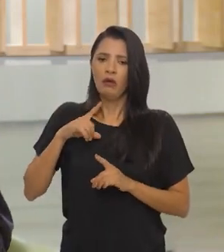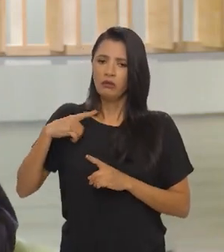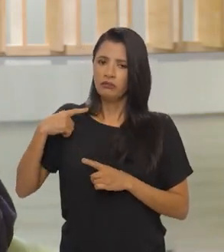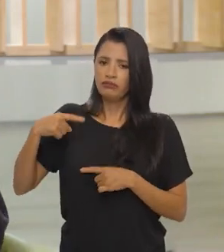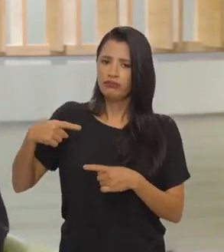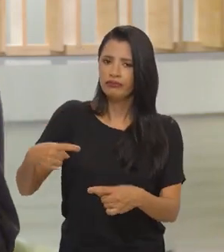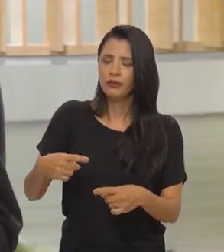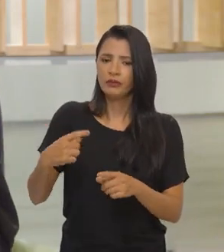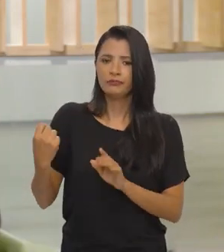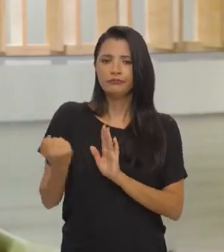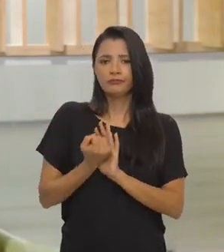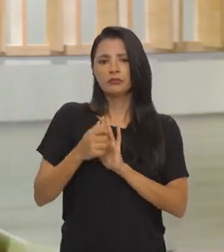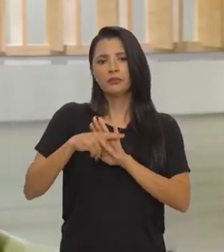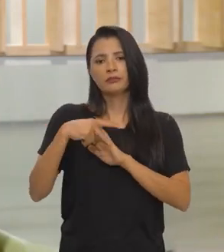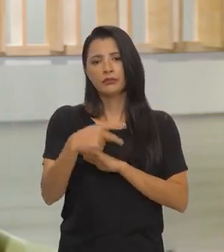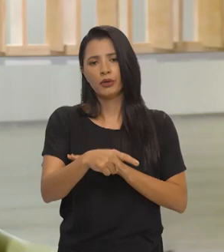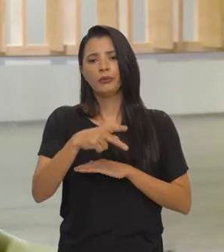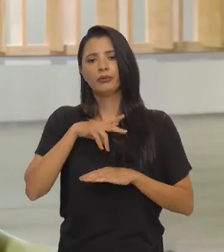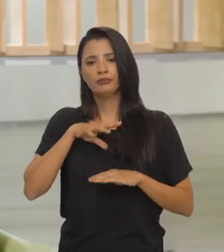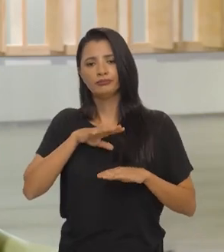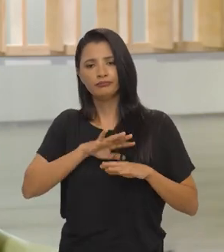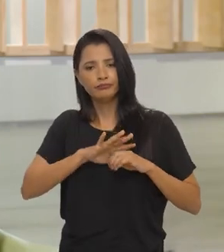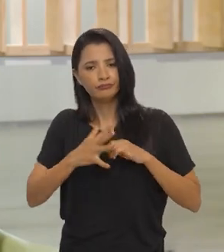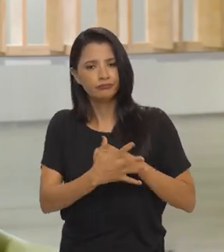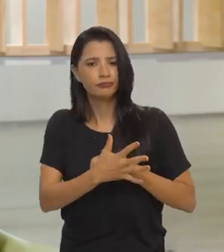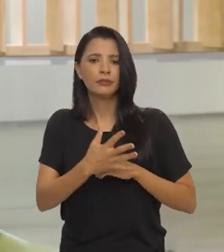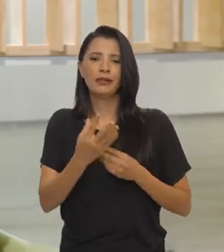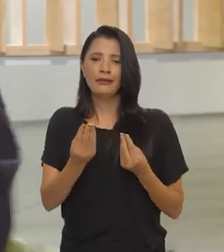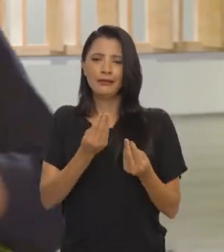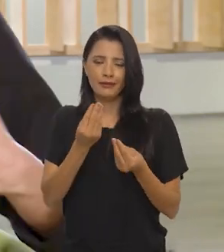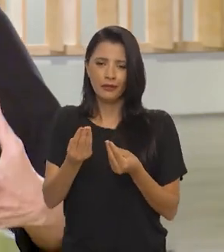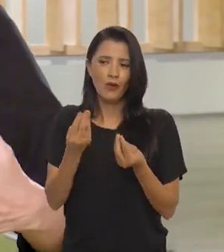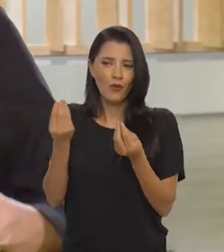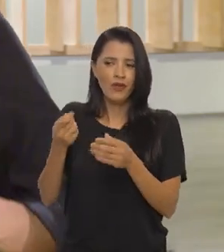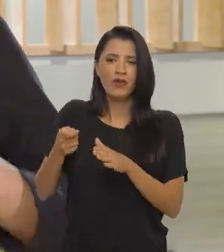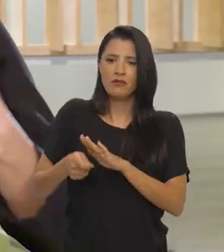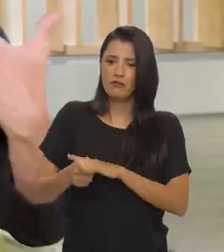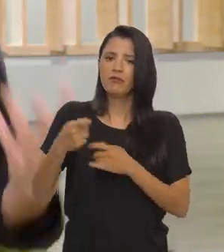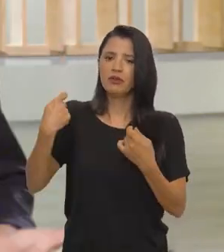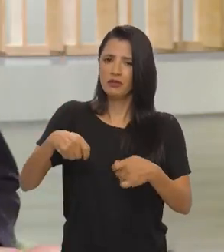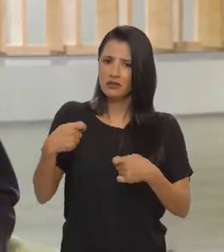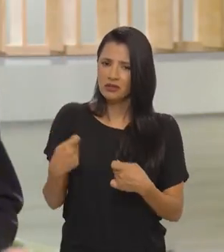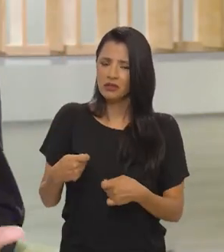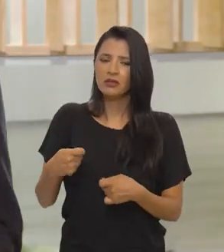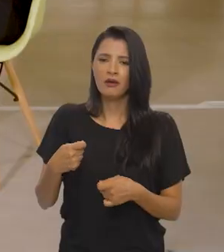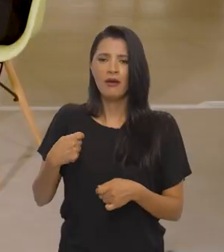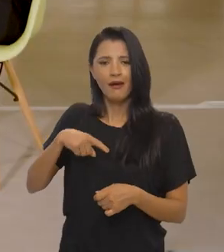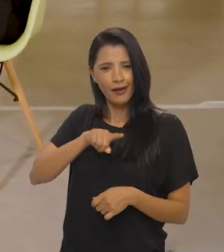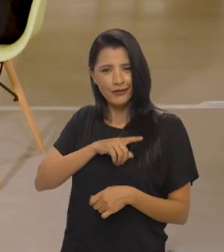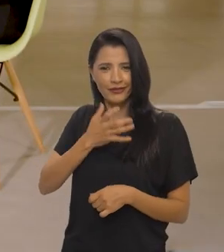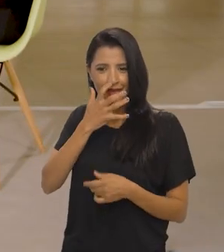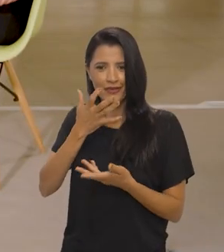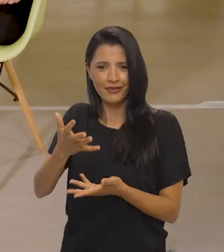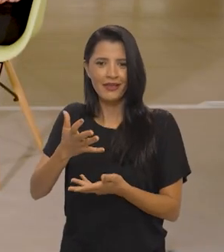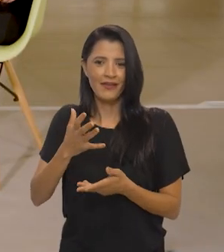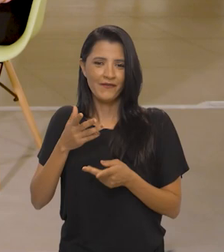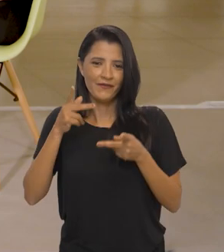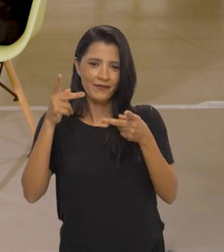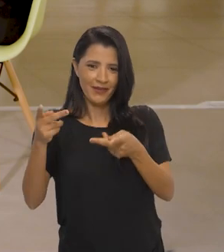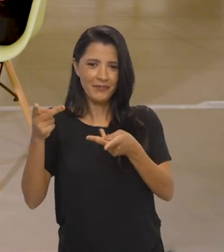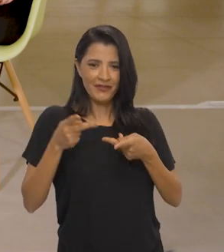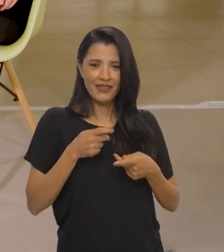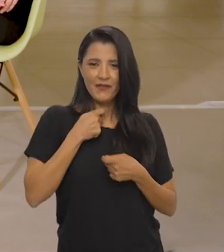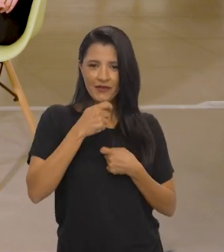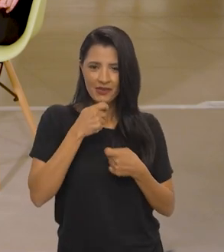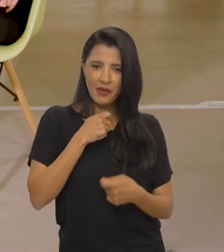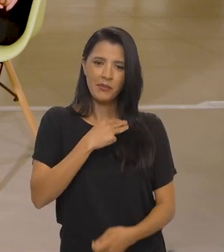efeitos e os impactos da pandemia e, portanto, um investimento... É necessário. É necessário. entrevistamos a ministra